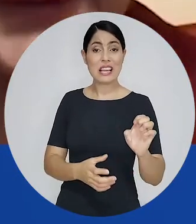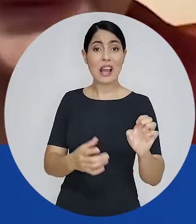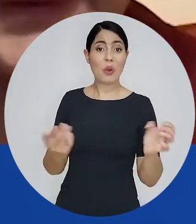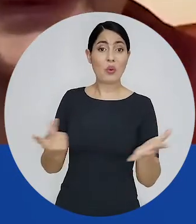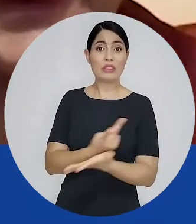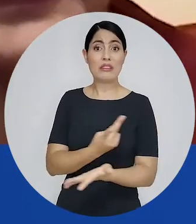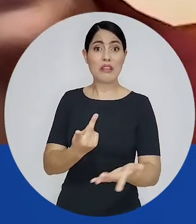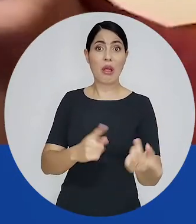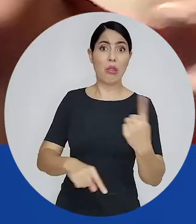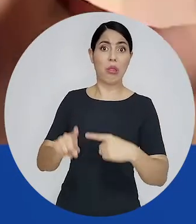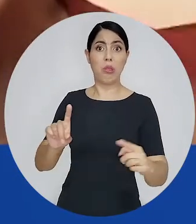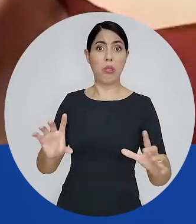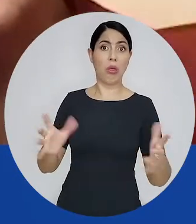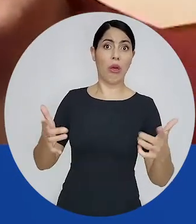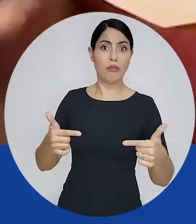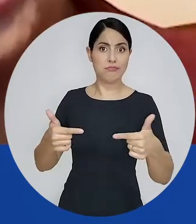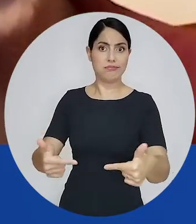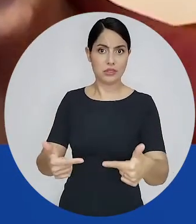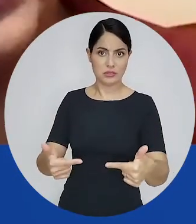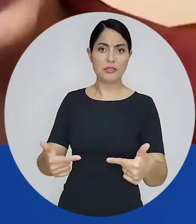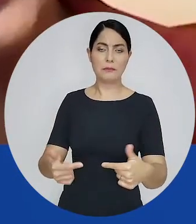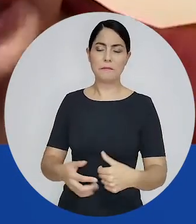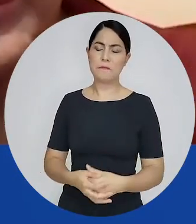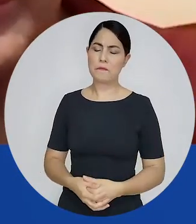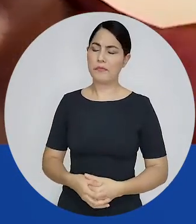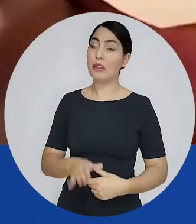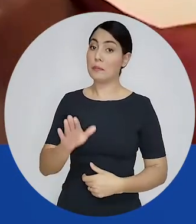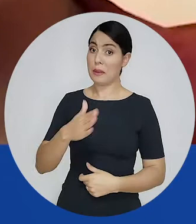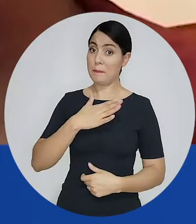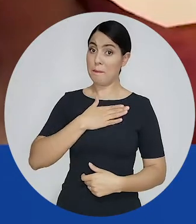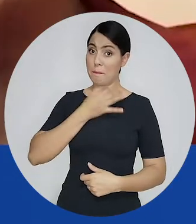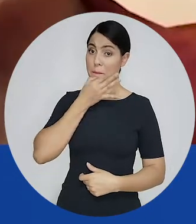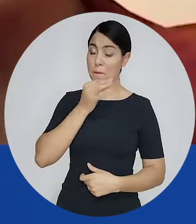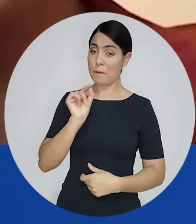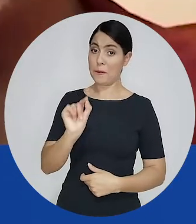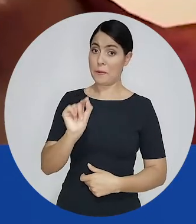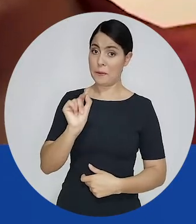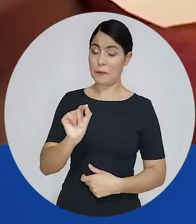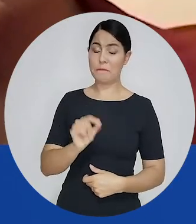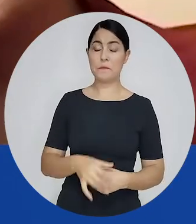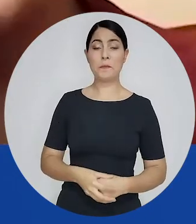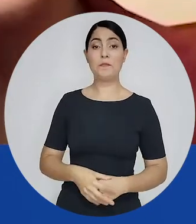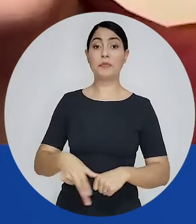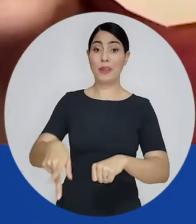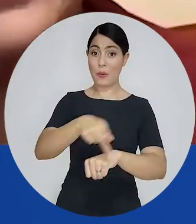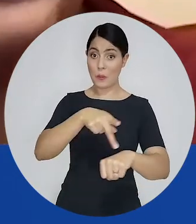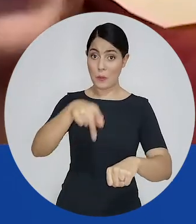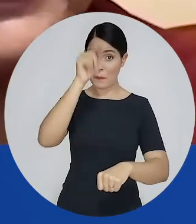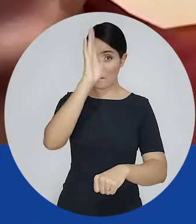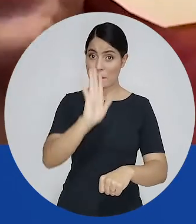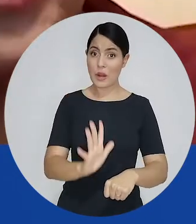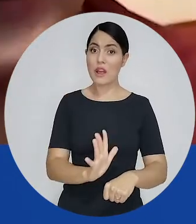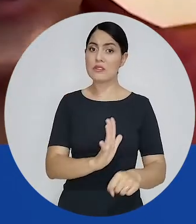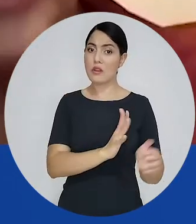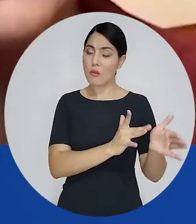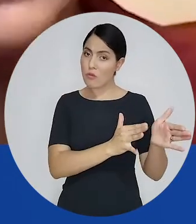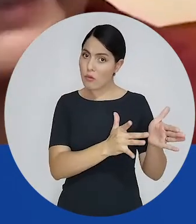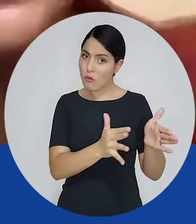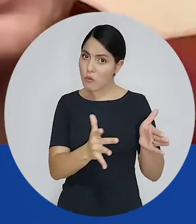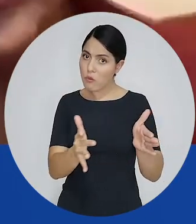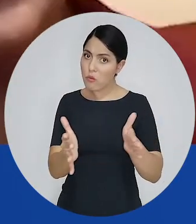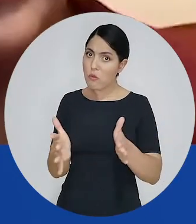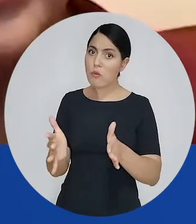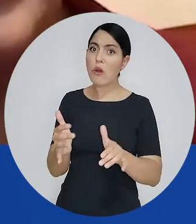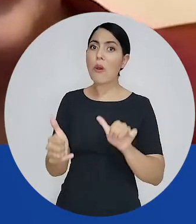radicais. De qualquer jeito, eu acho que o Brasil vai precisar de passar por uma nova